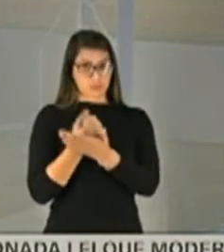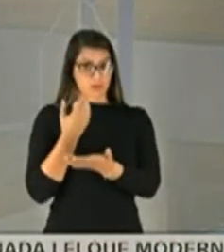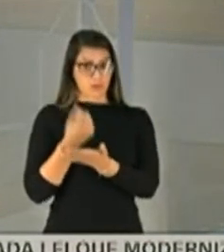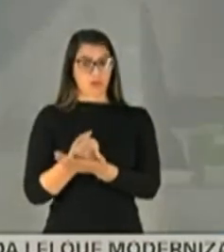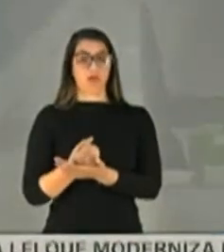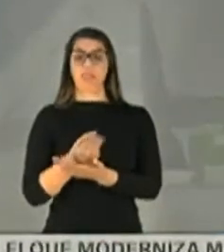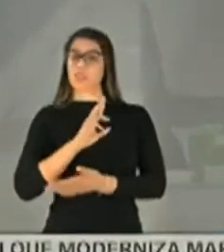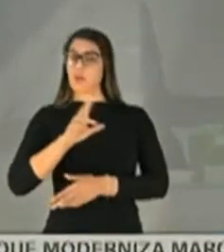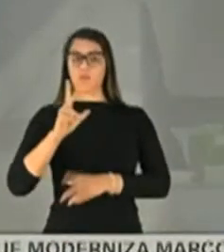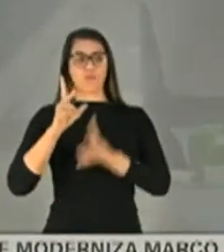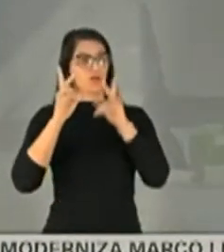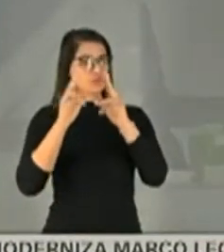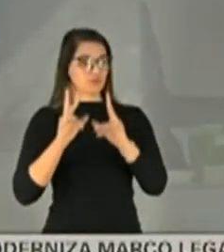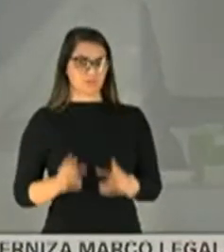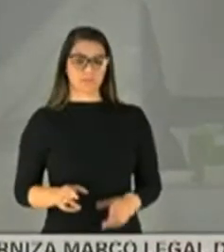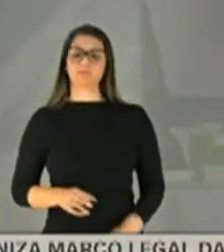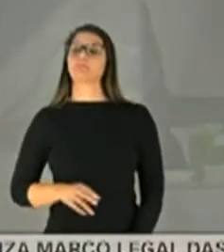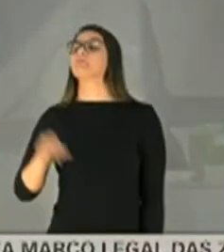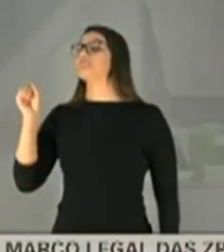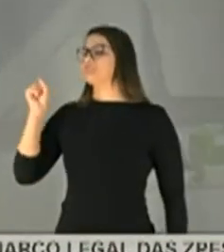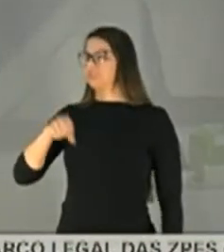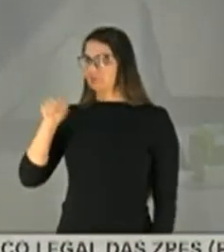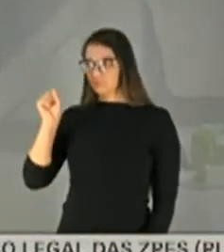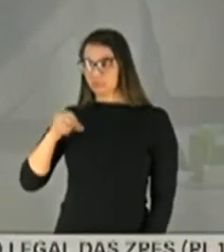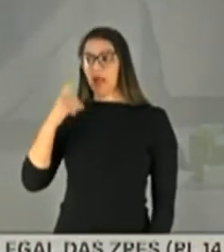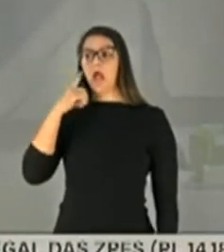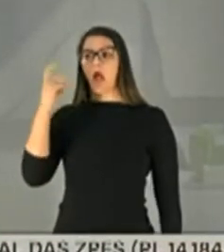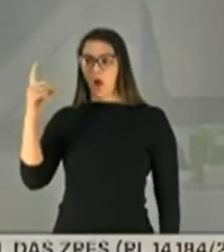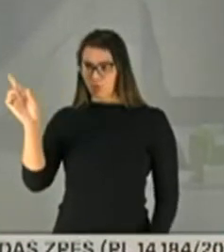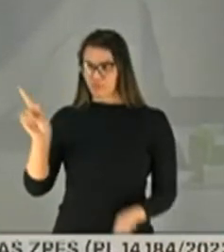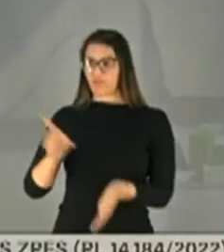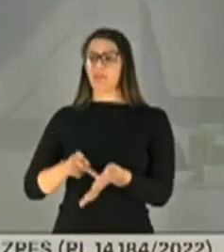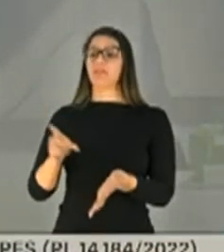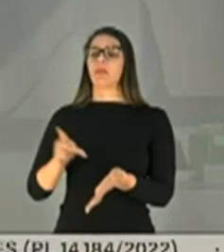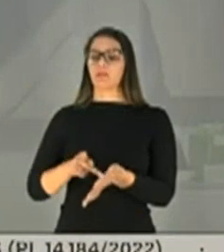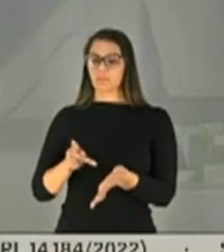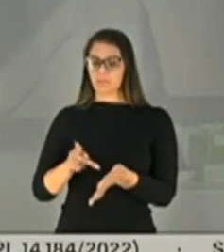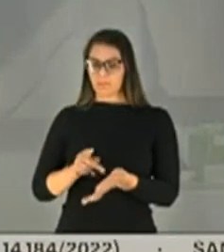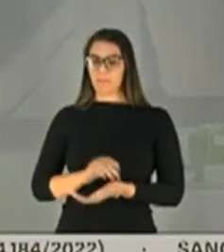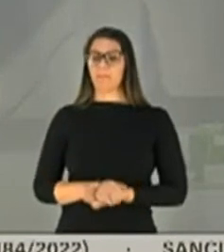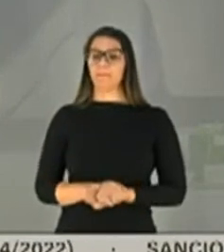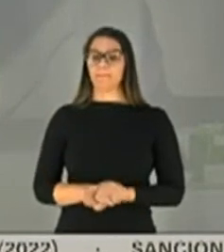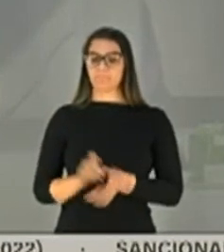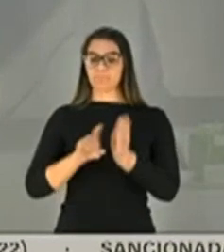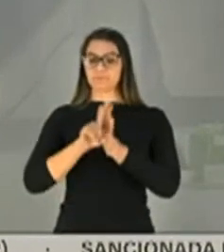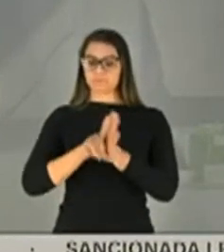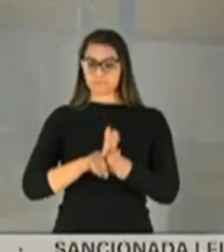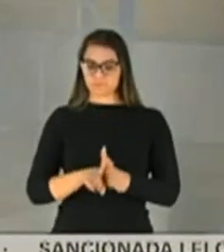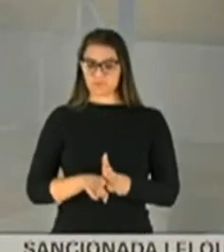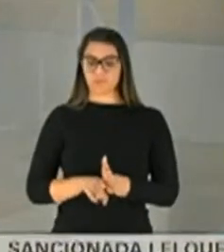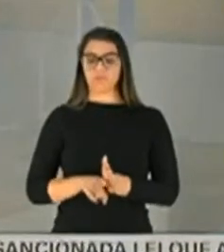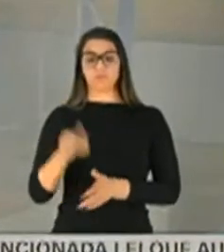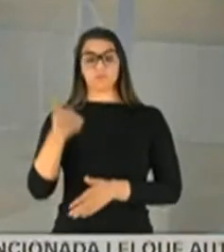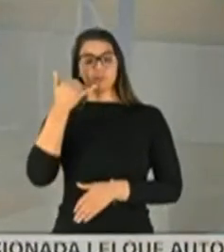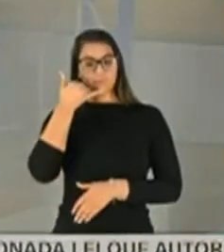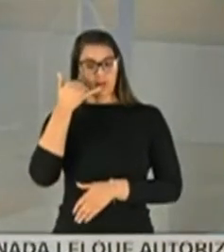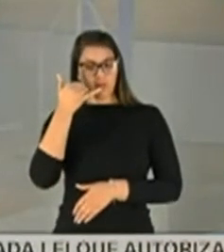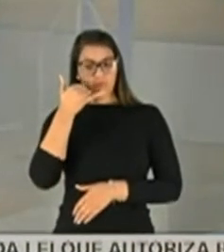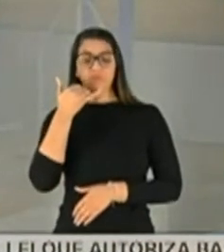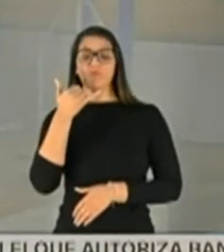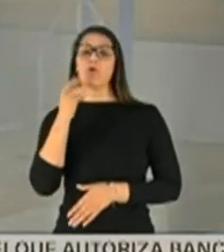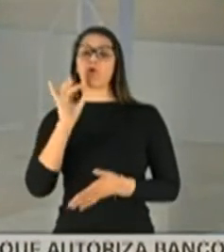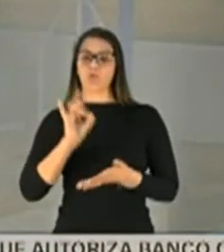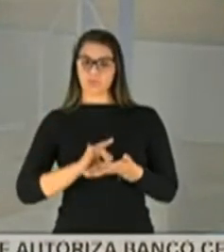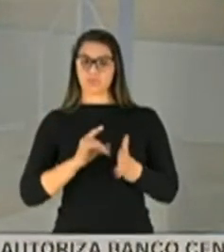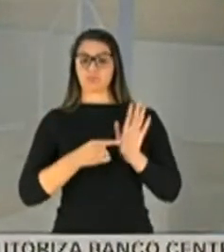Confirmo plenamente que esse áudio não foi adulterado e já fizemos a perícia no telefone e entregamos a direção dessa casa. Então, eu posso concluir que o